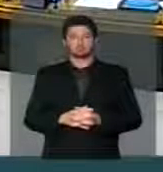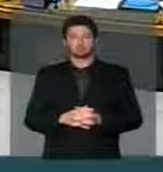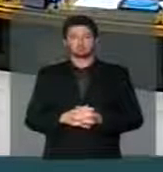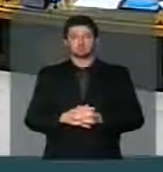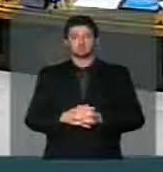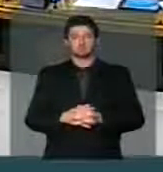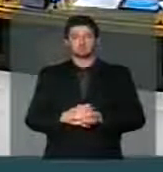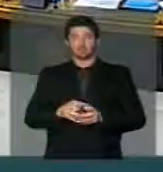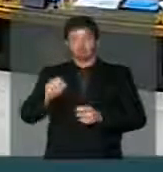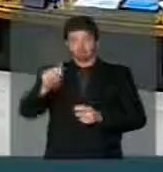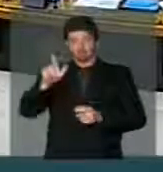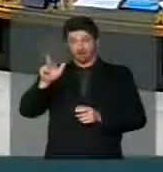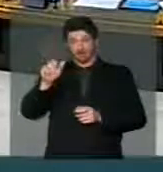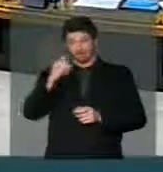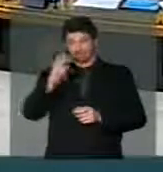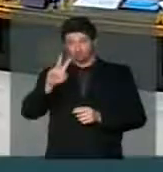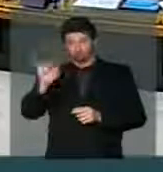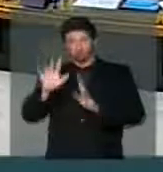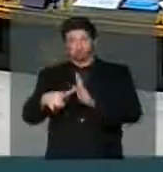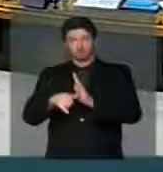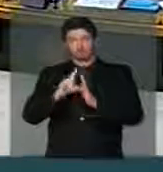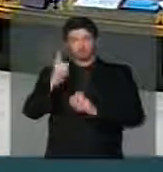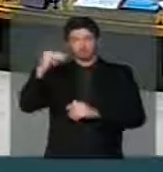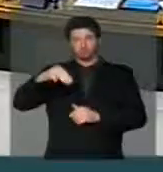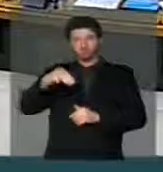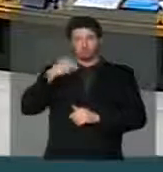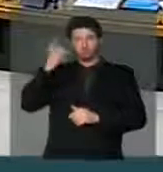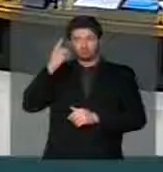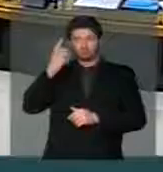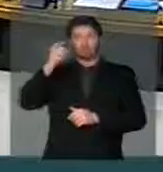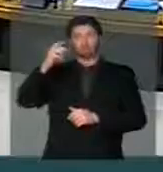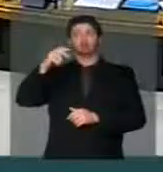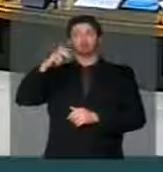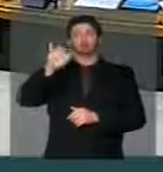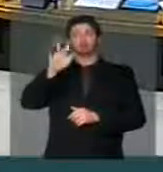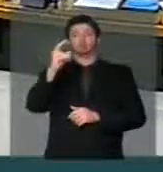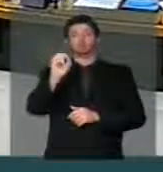O que é o deputado Luiz Lauro Filho?